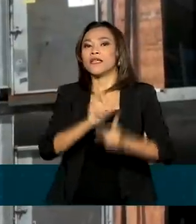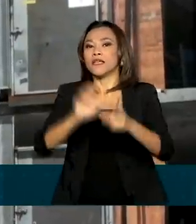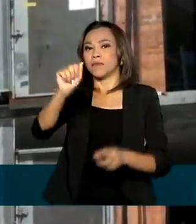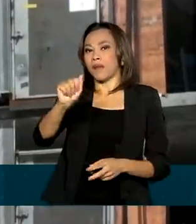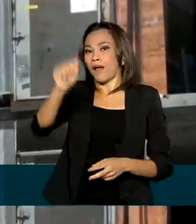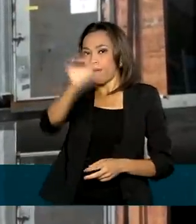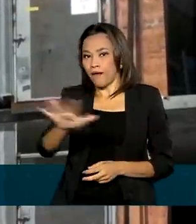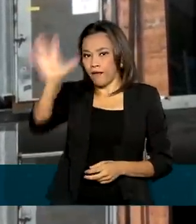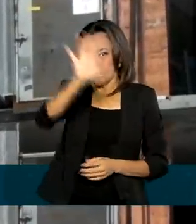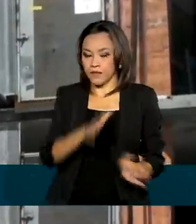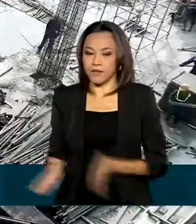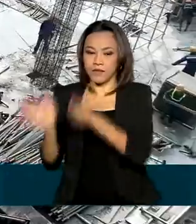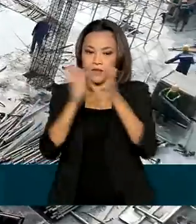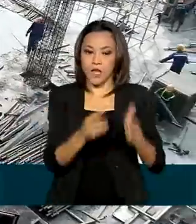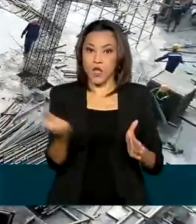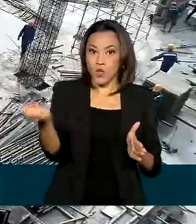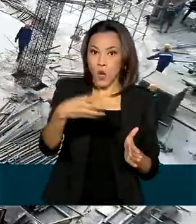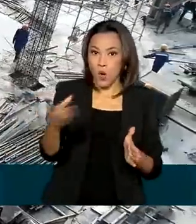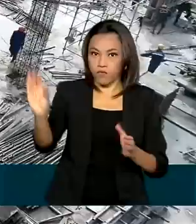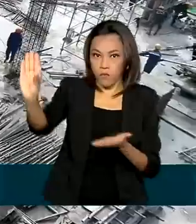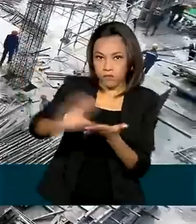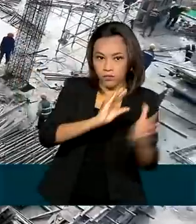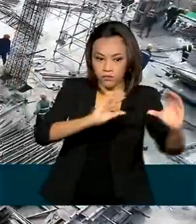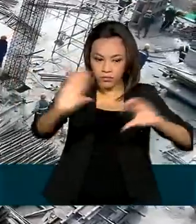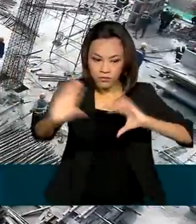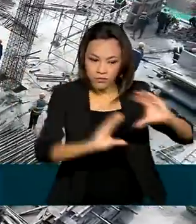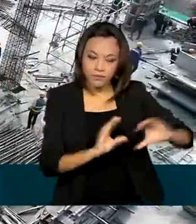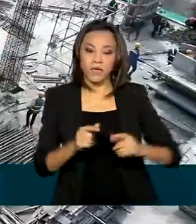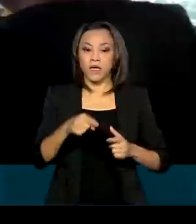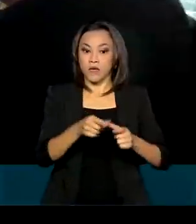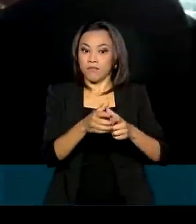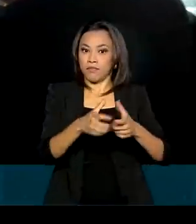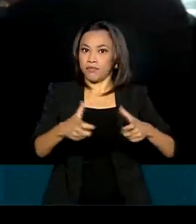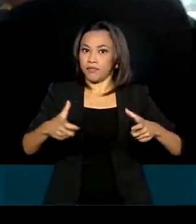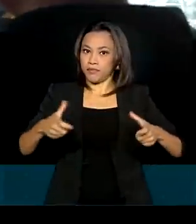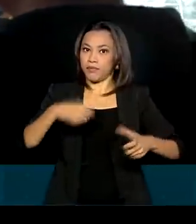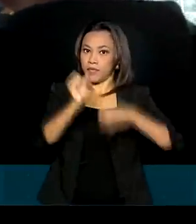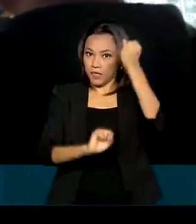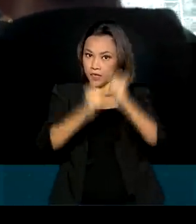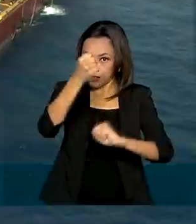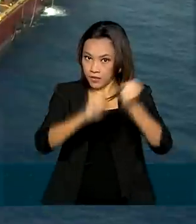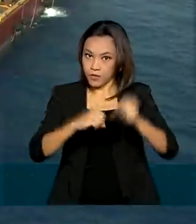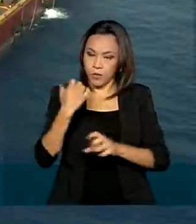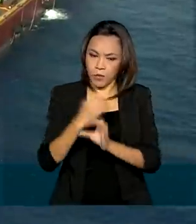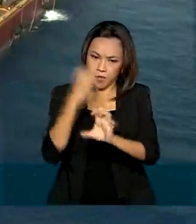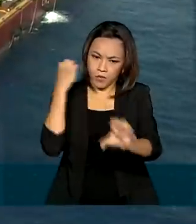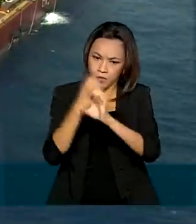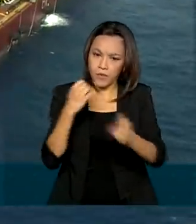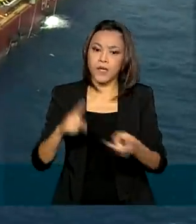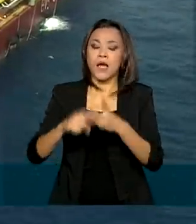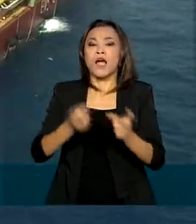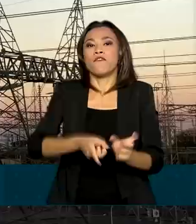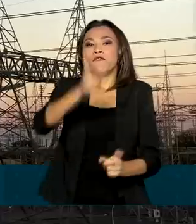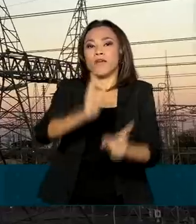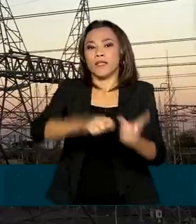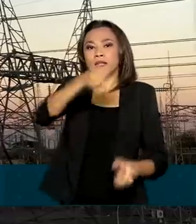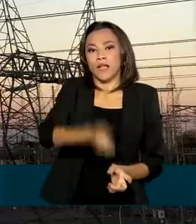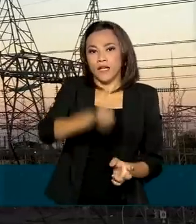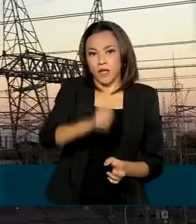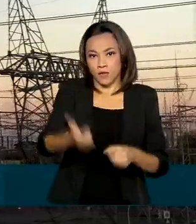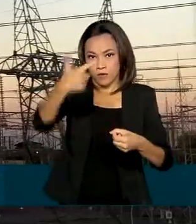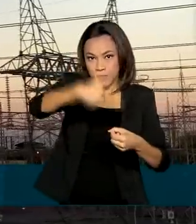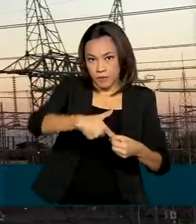previsão de novos investimentos, crescimento da construção civil, leilões de setores como petróleo e gás e energia